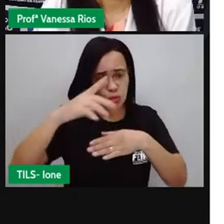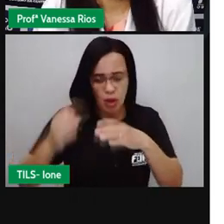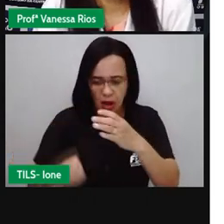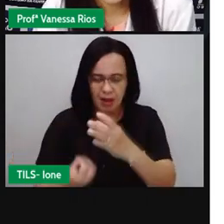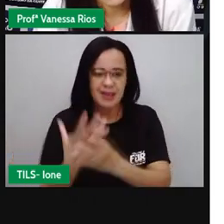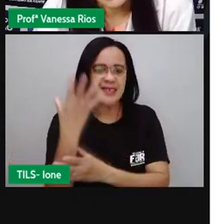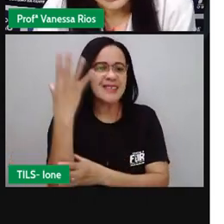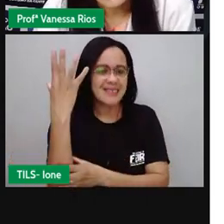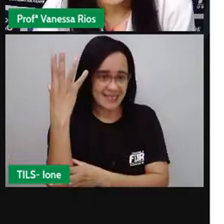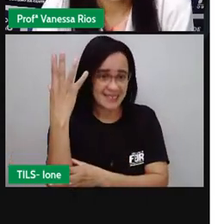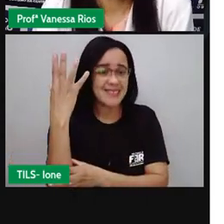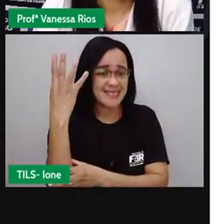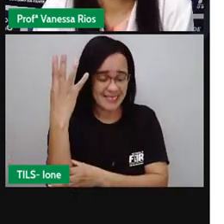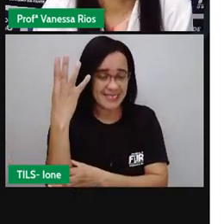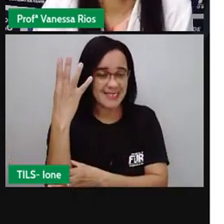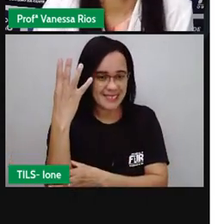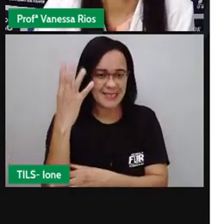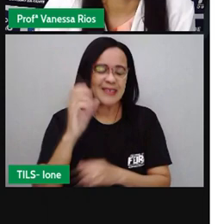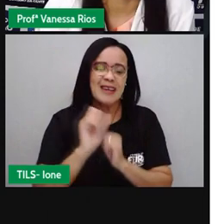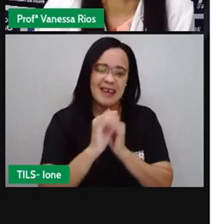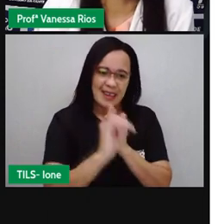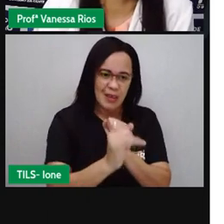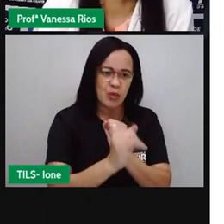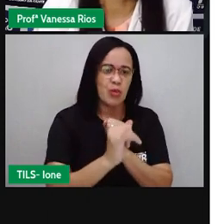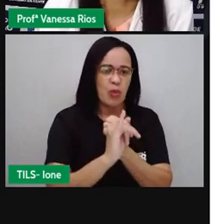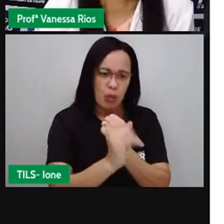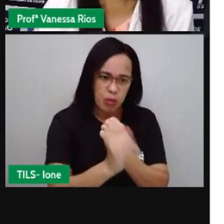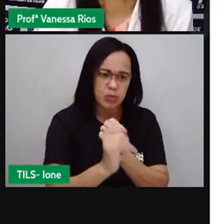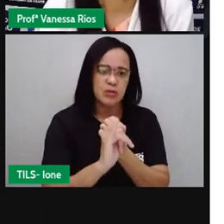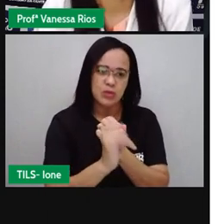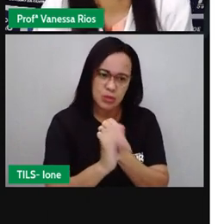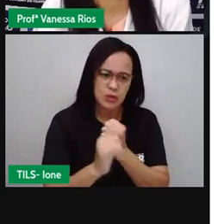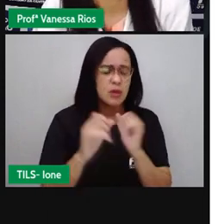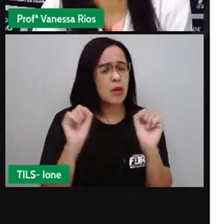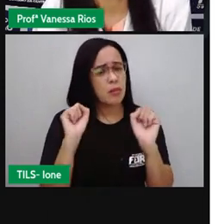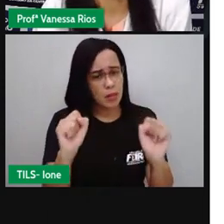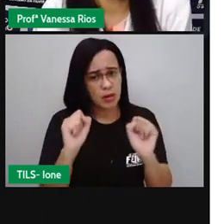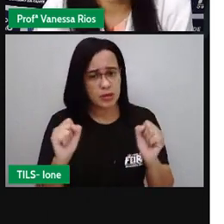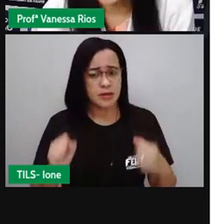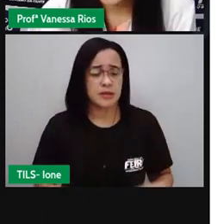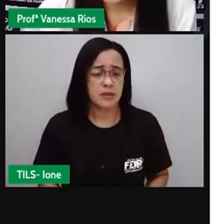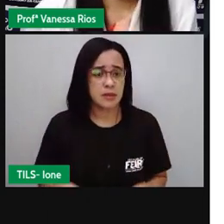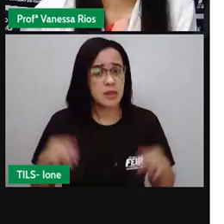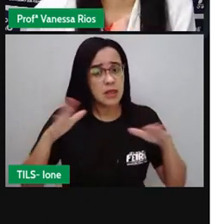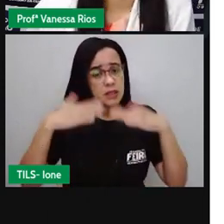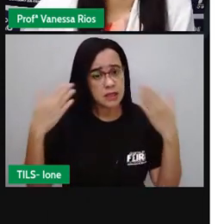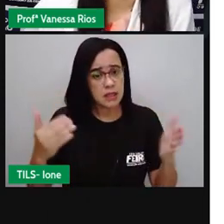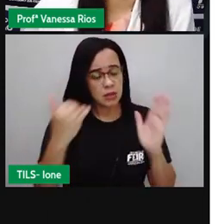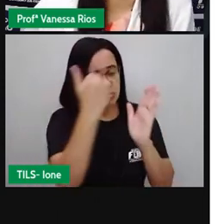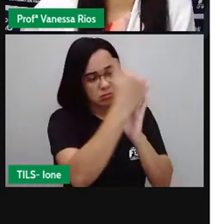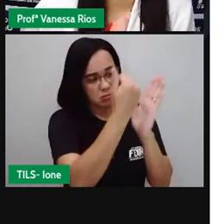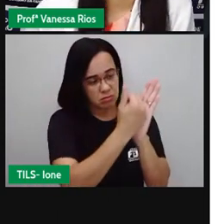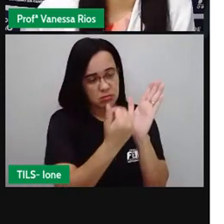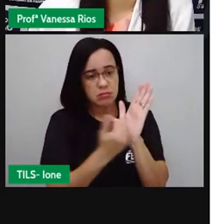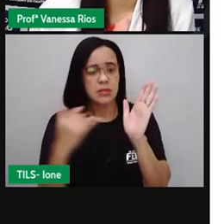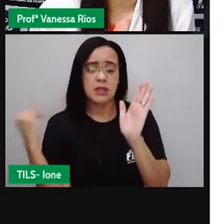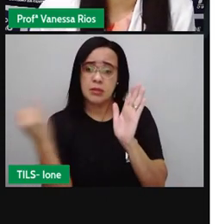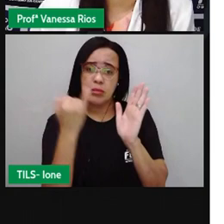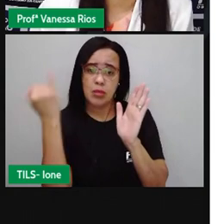passos importantes para serem observados quando a gente fala aí na produção de uma crônica